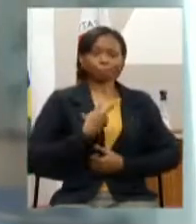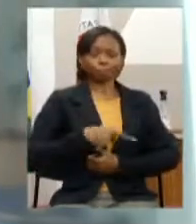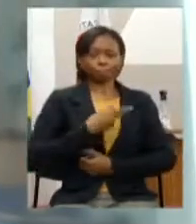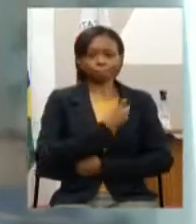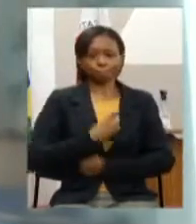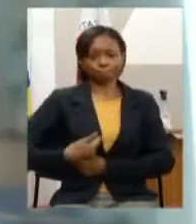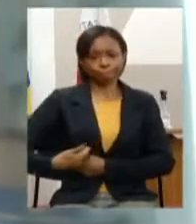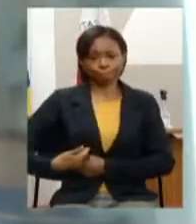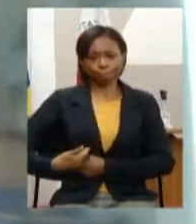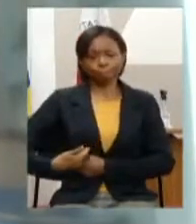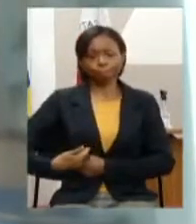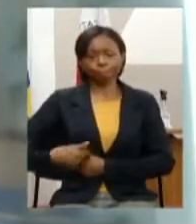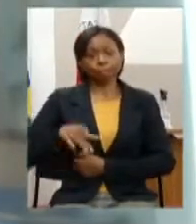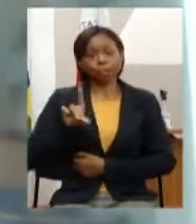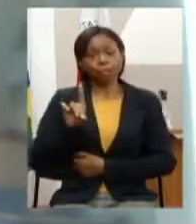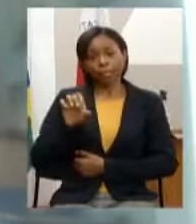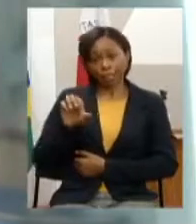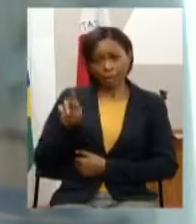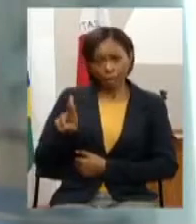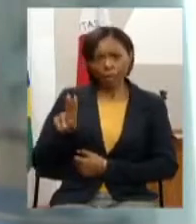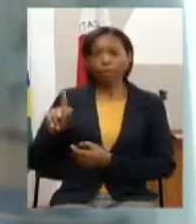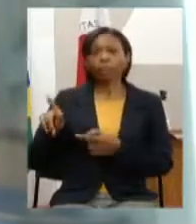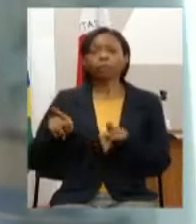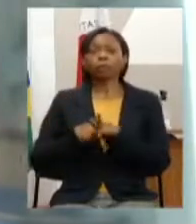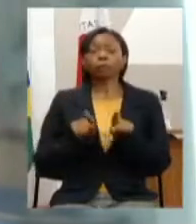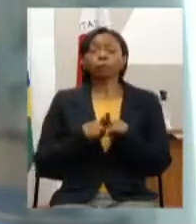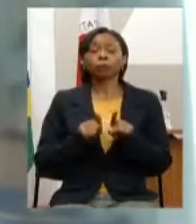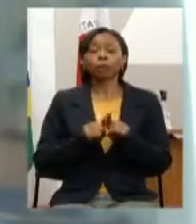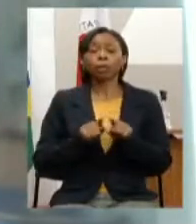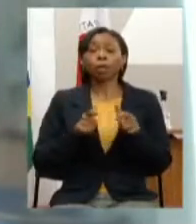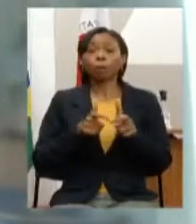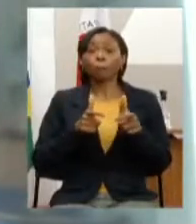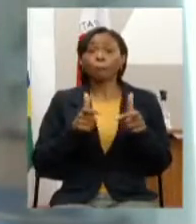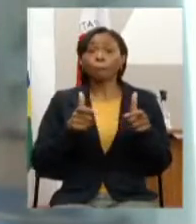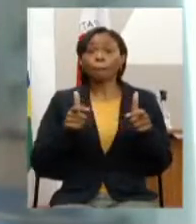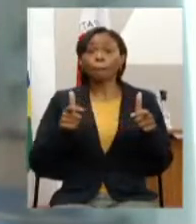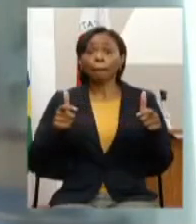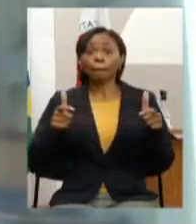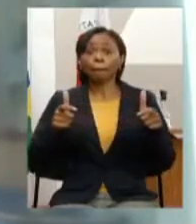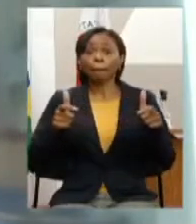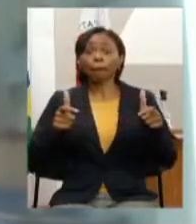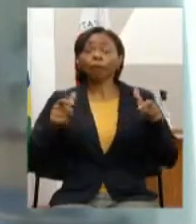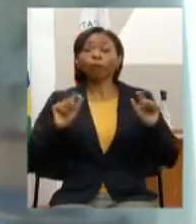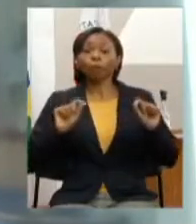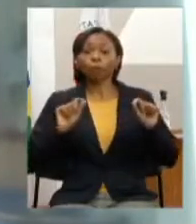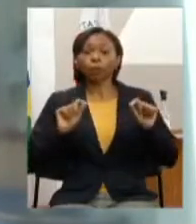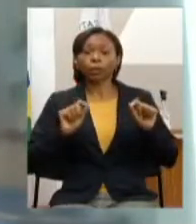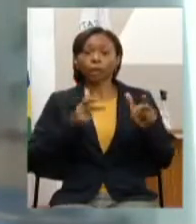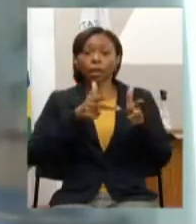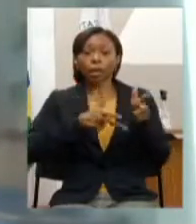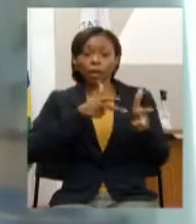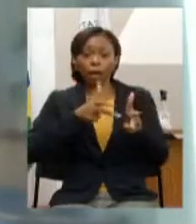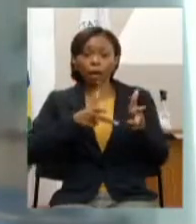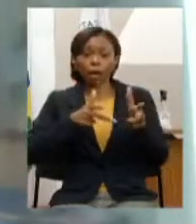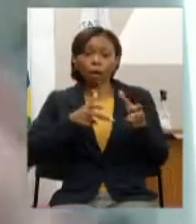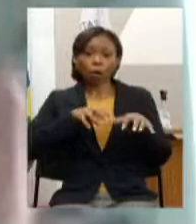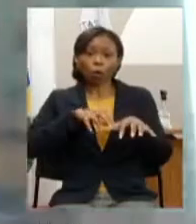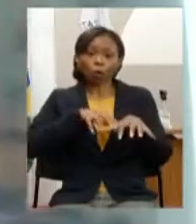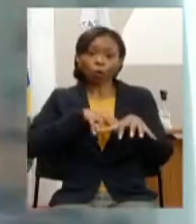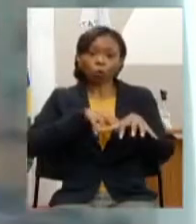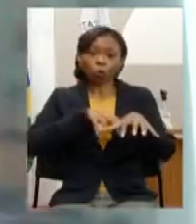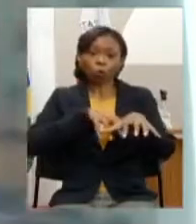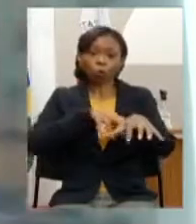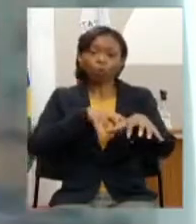então além do DR a ampliação das ferrovias no transporte de gárdias e passageiros de Minas Gerais foi falado aqui